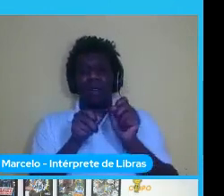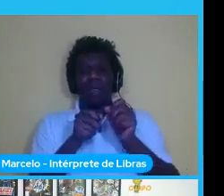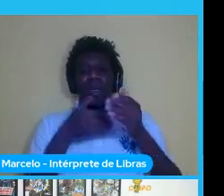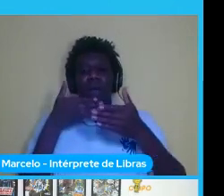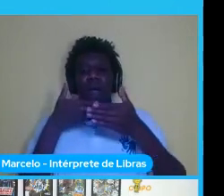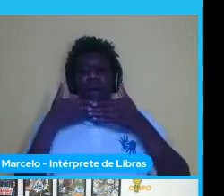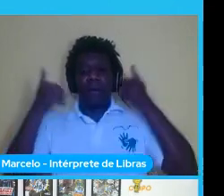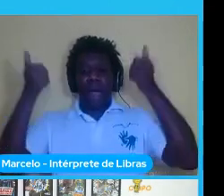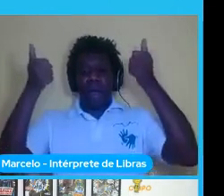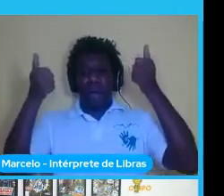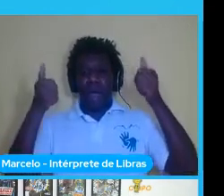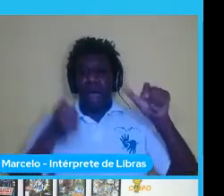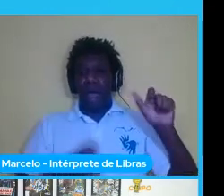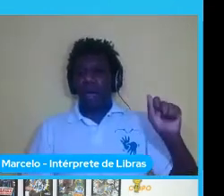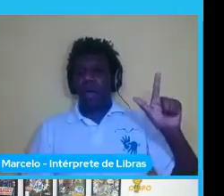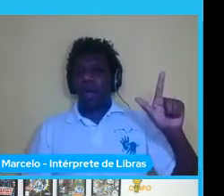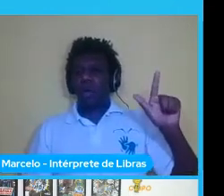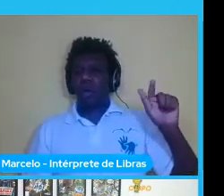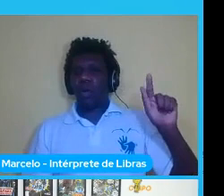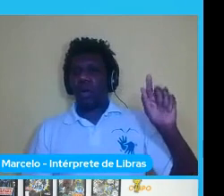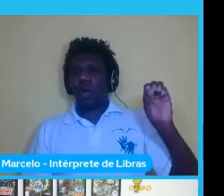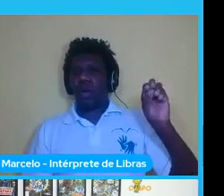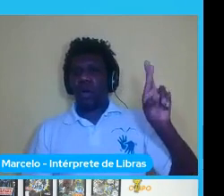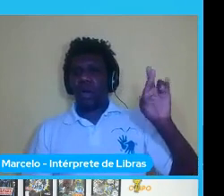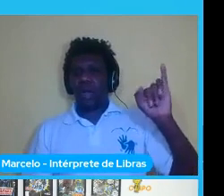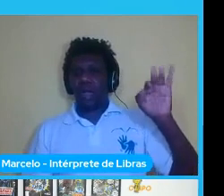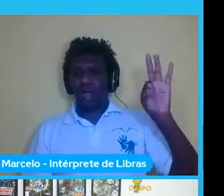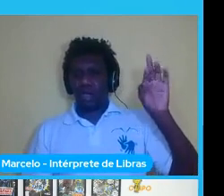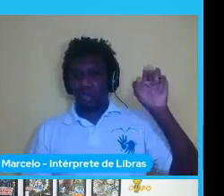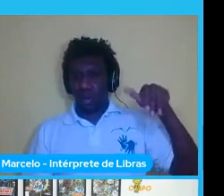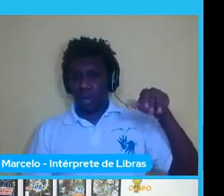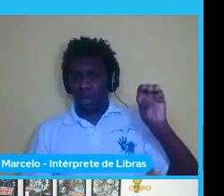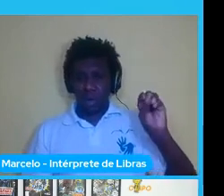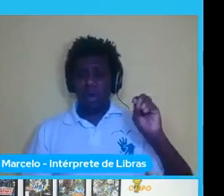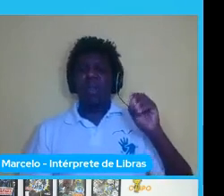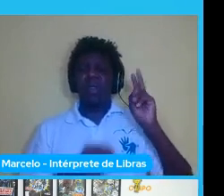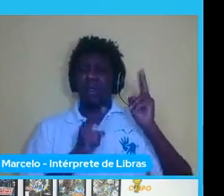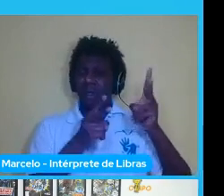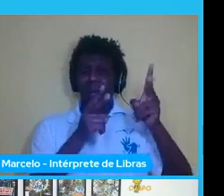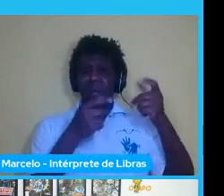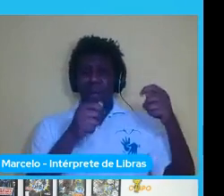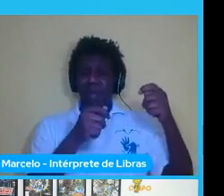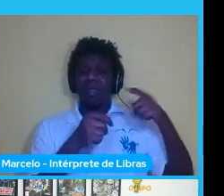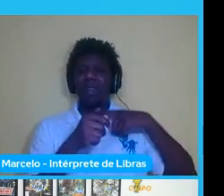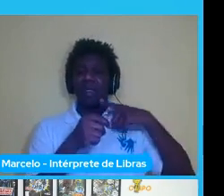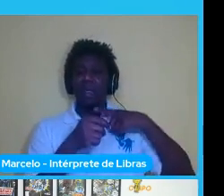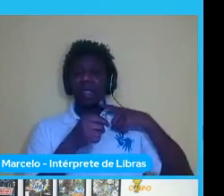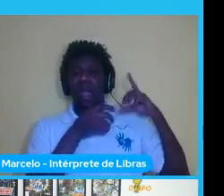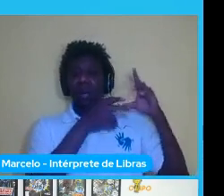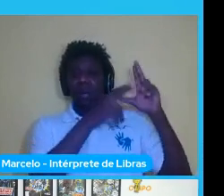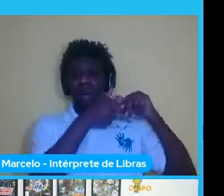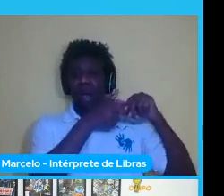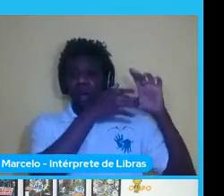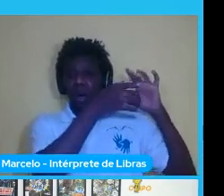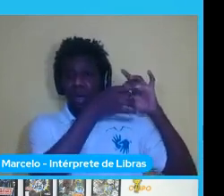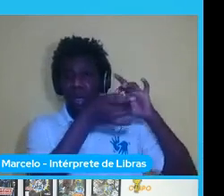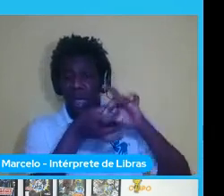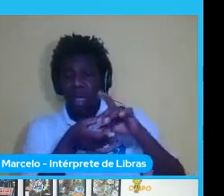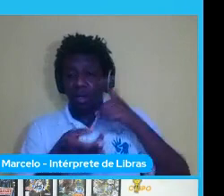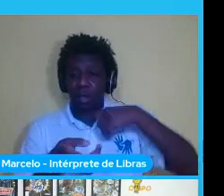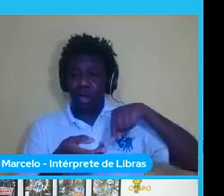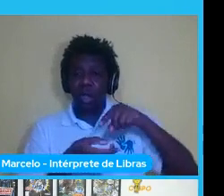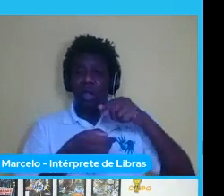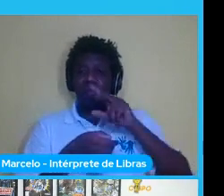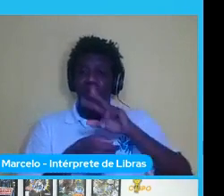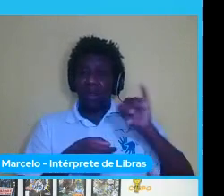trabalhando então primeiro estar consciente do contexto que a gente vai trabalhar e que sempre vai e pode existir